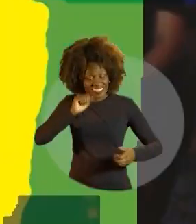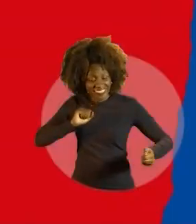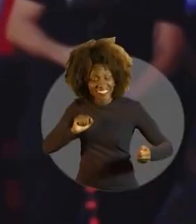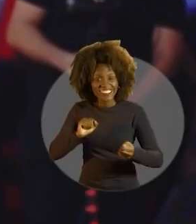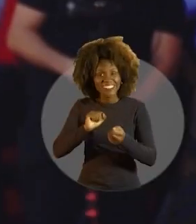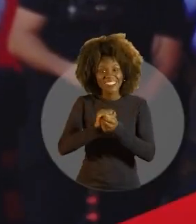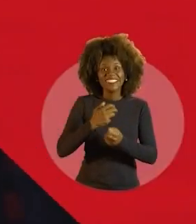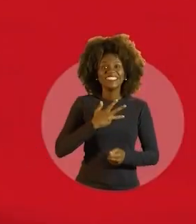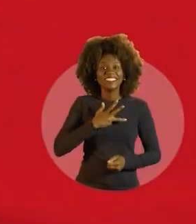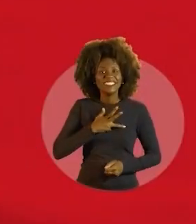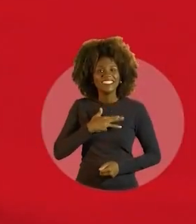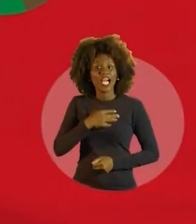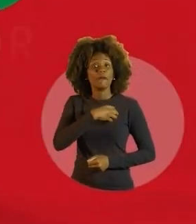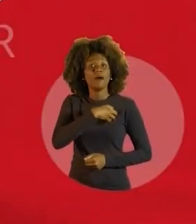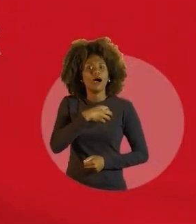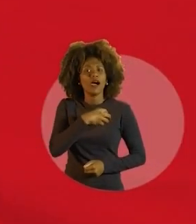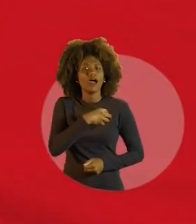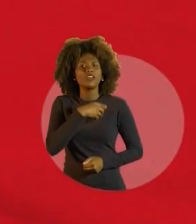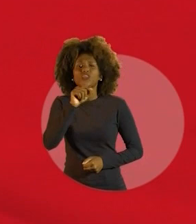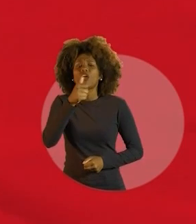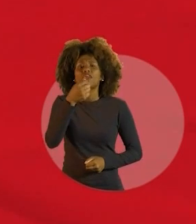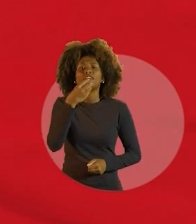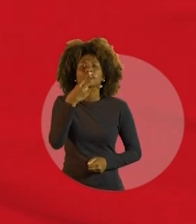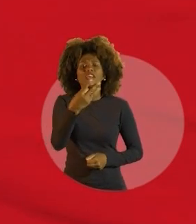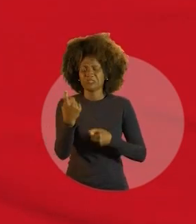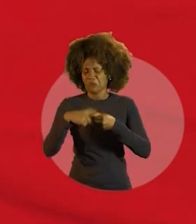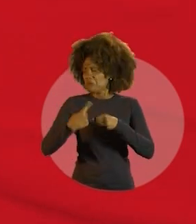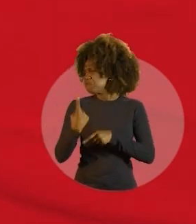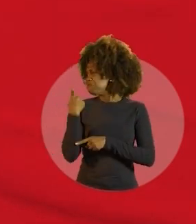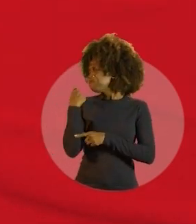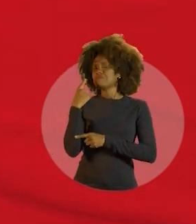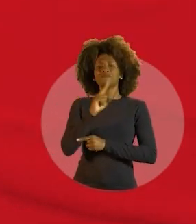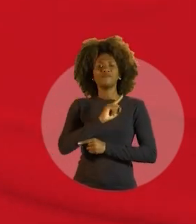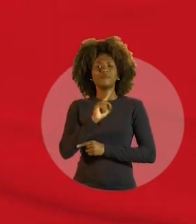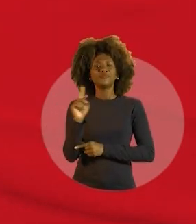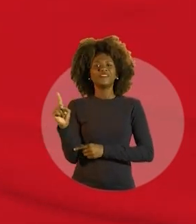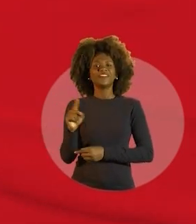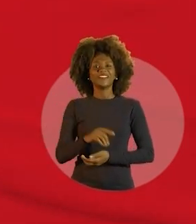é Lula A Bahia vai com 13 sem voltar pra trás